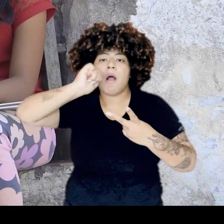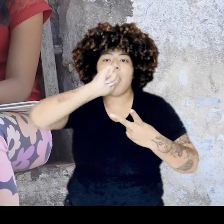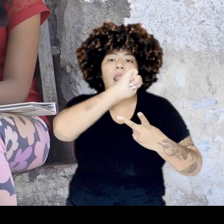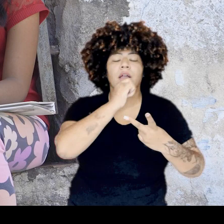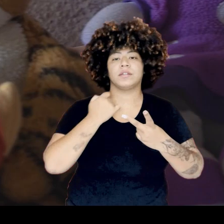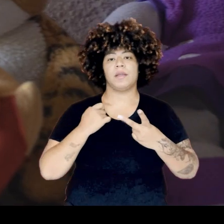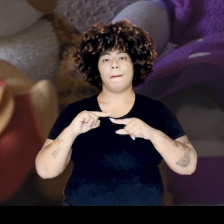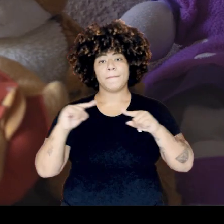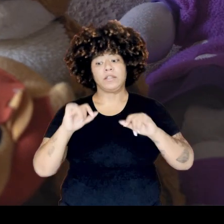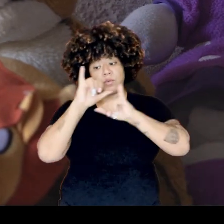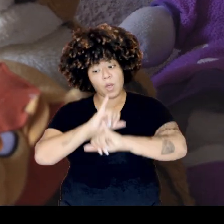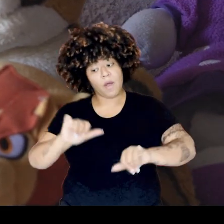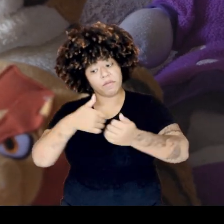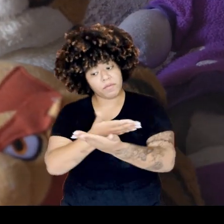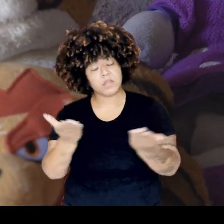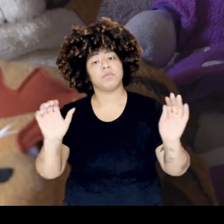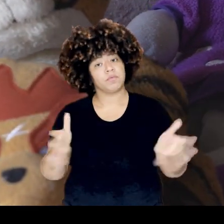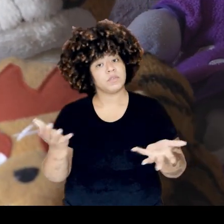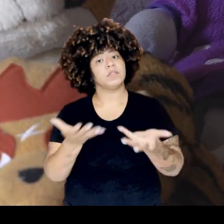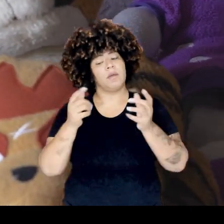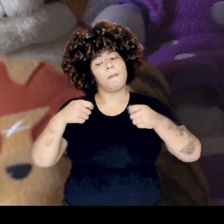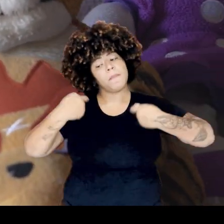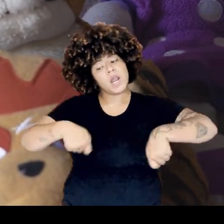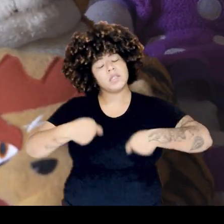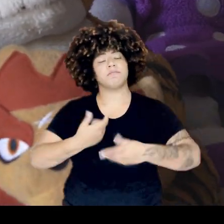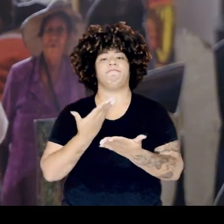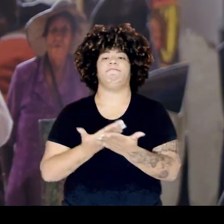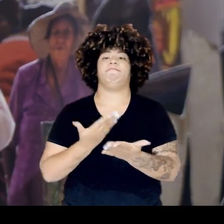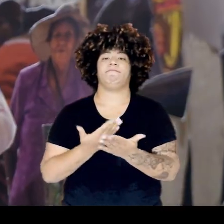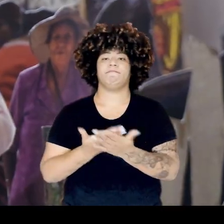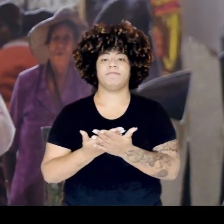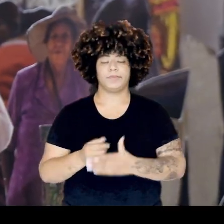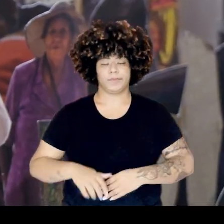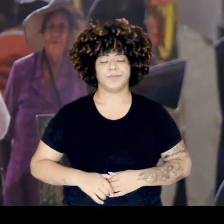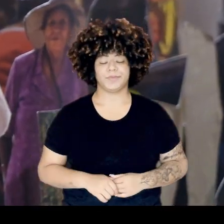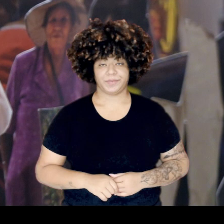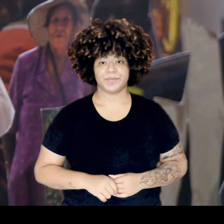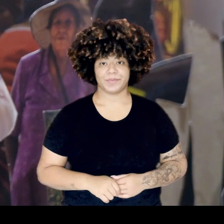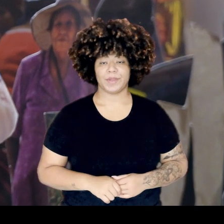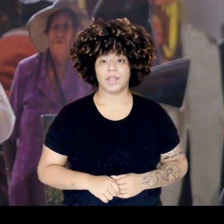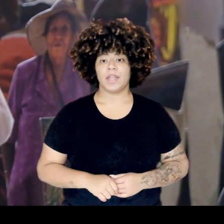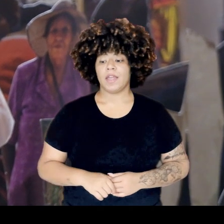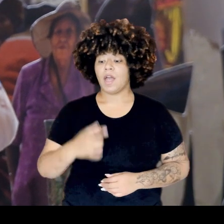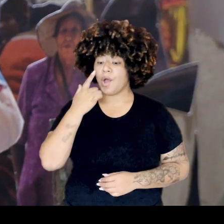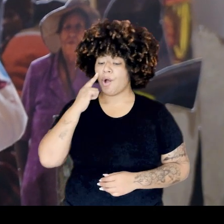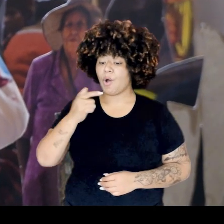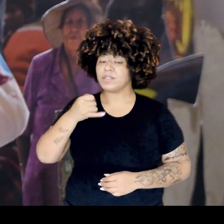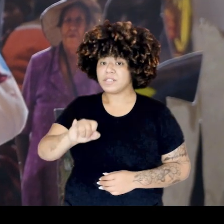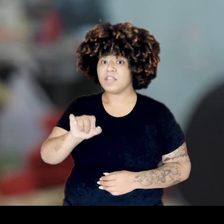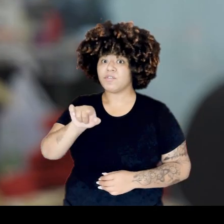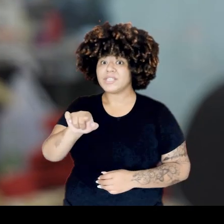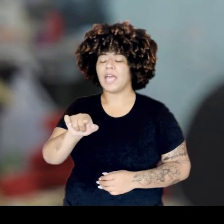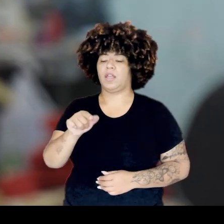O único recado que eu dou para elas é estudar muito. Como eu falo para o meu filho, se você não vai estudar, vai